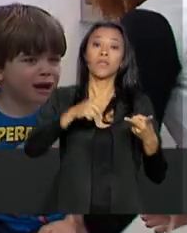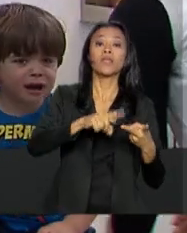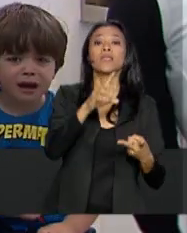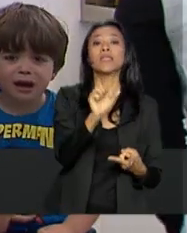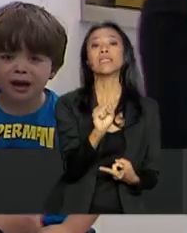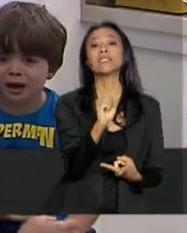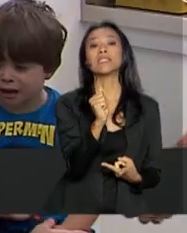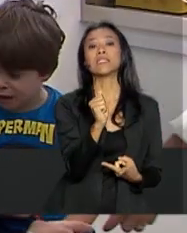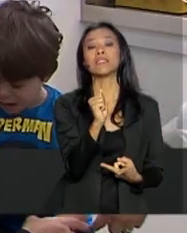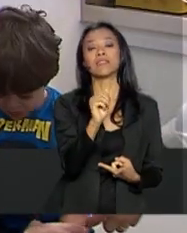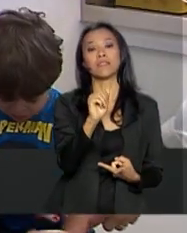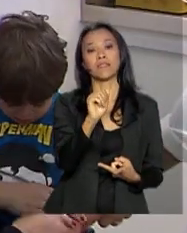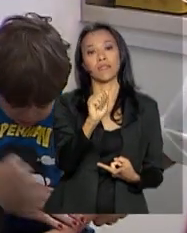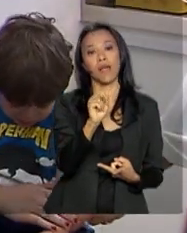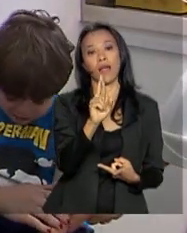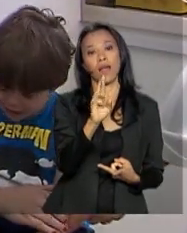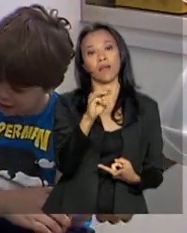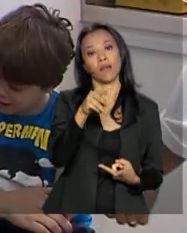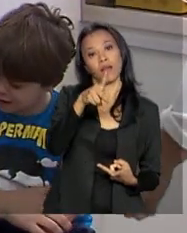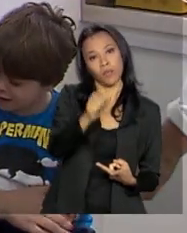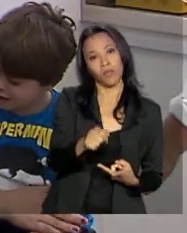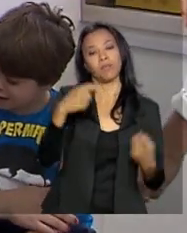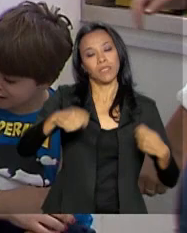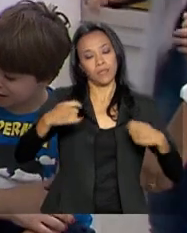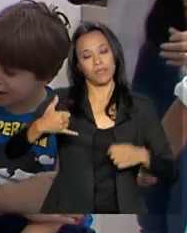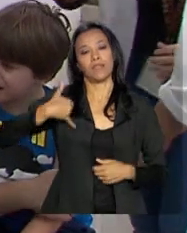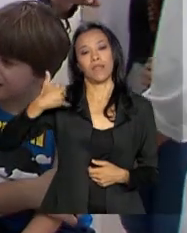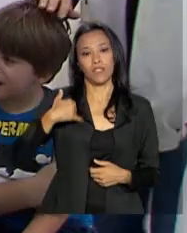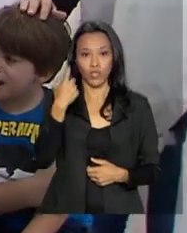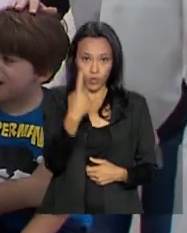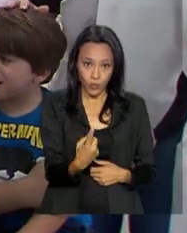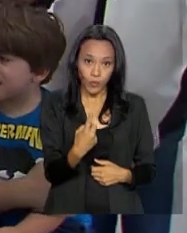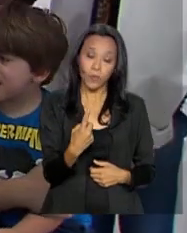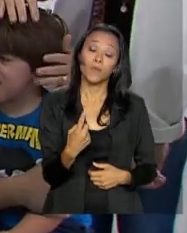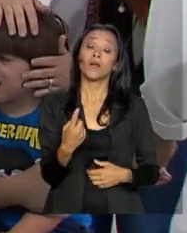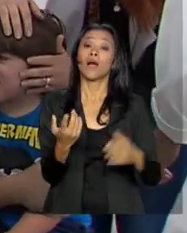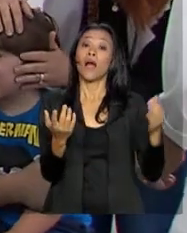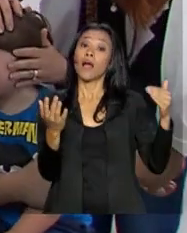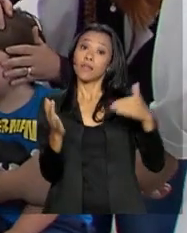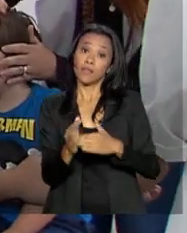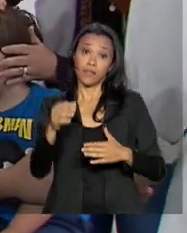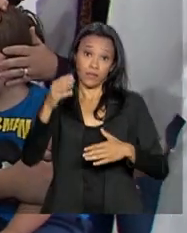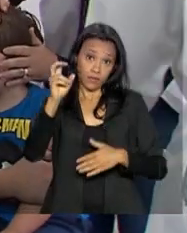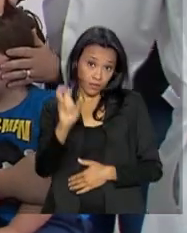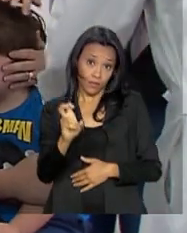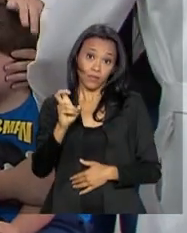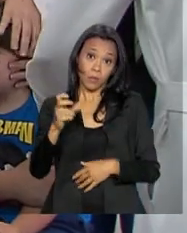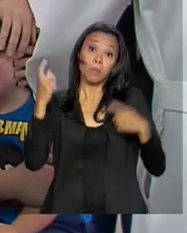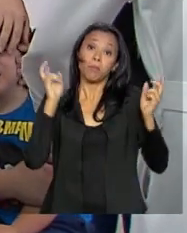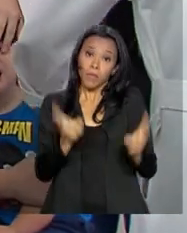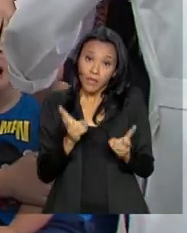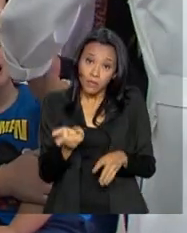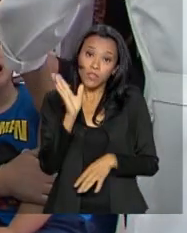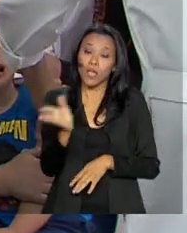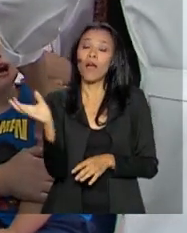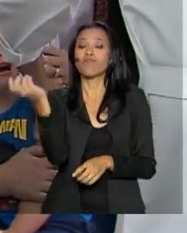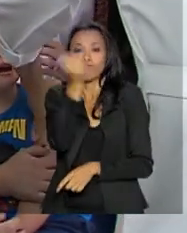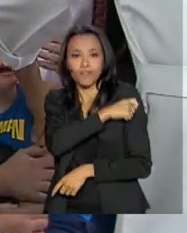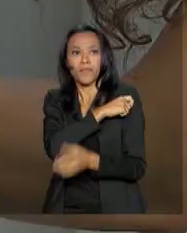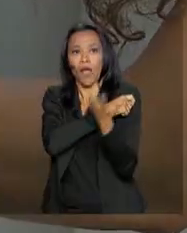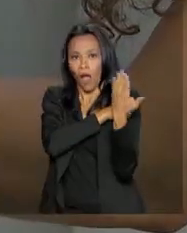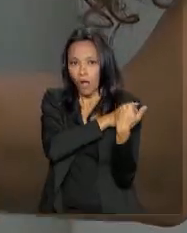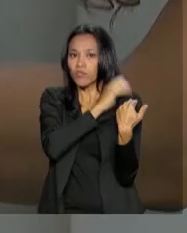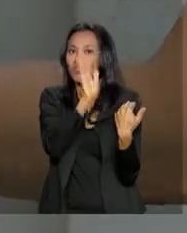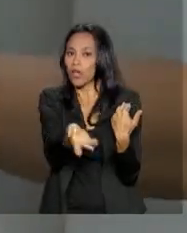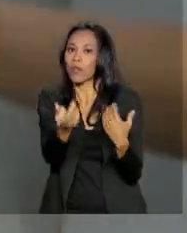ser vacinadas todas as crianças com idade de 1 a menos de 5 anos, mesmo que já tenham tomado doses da imunização antes.